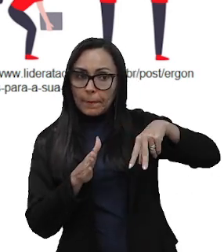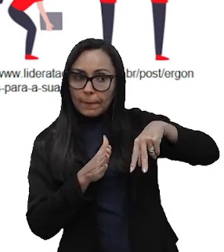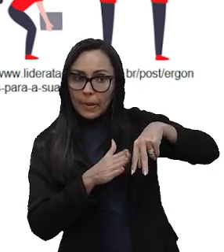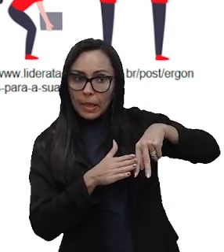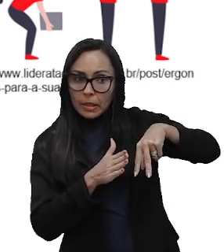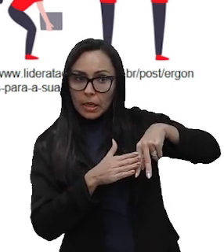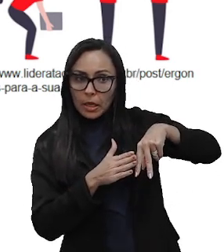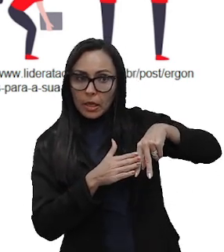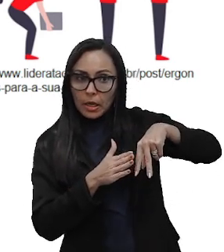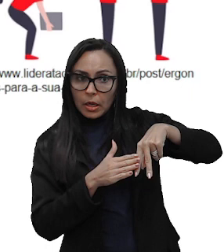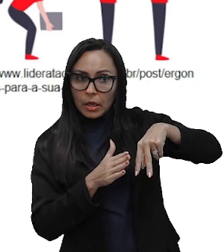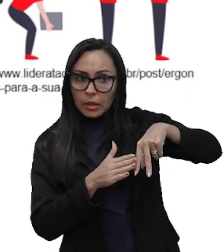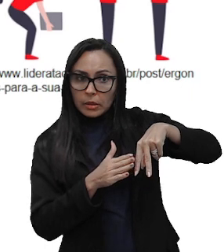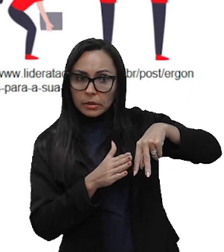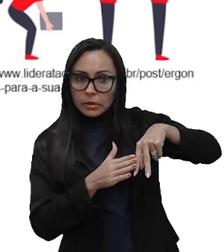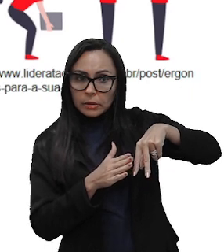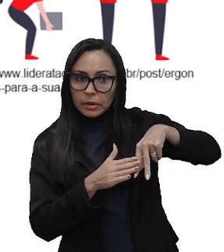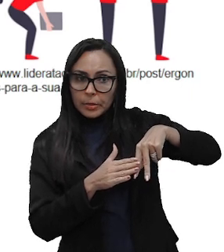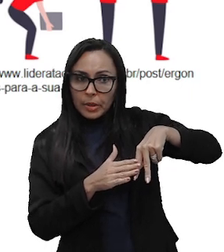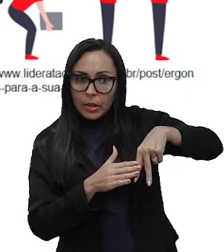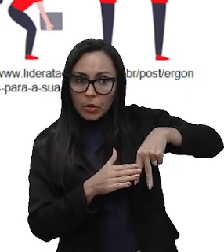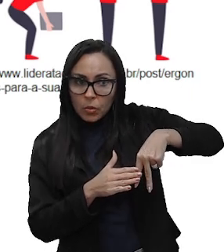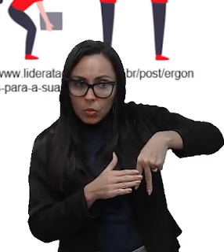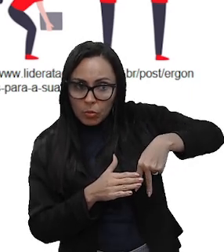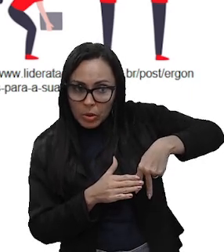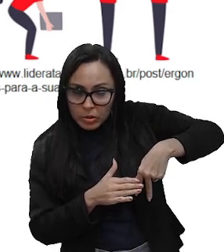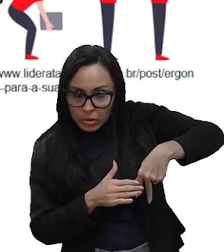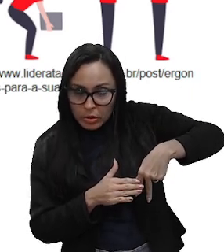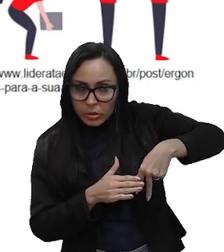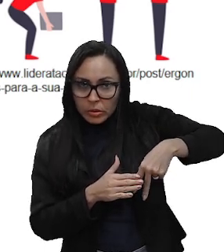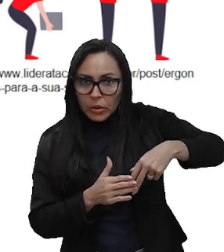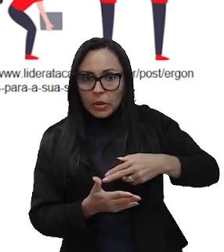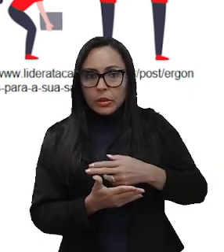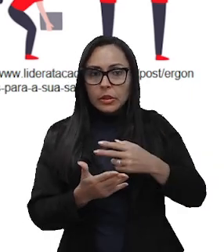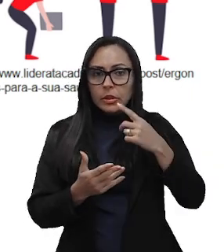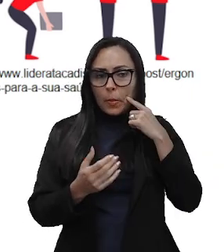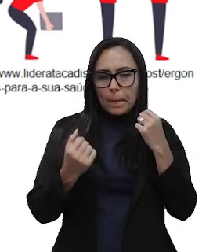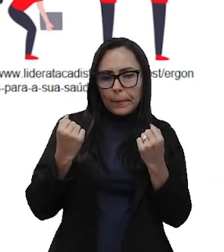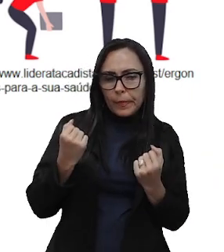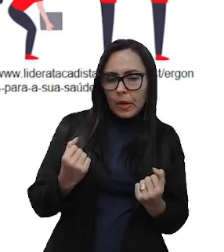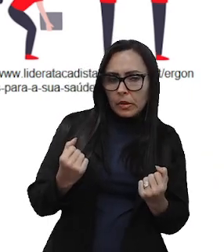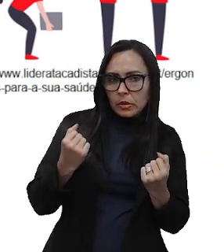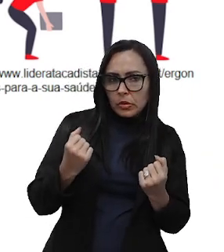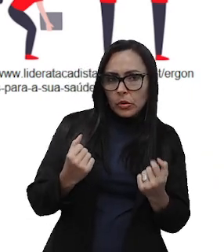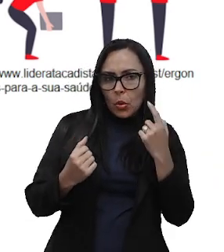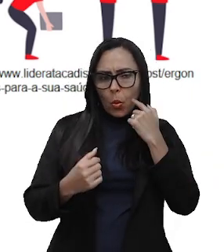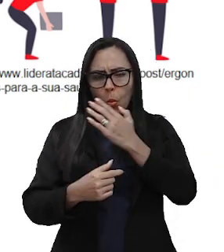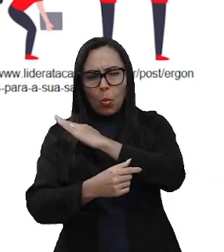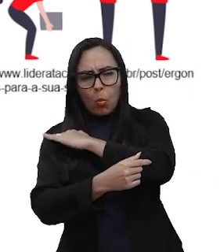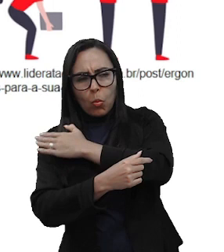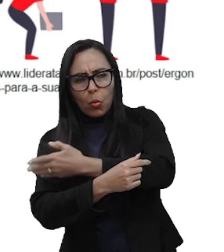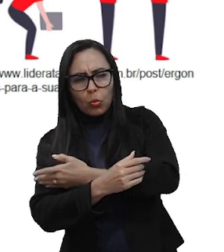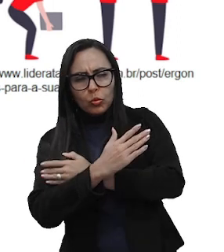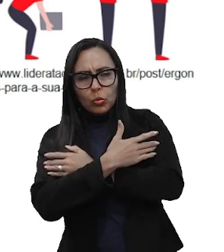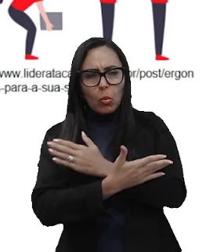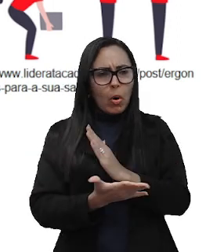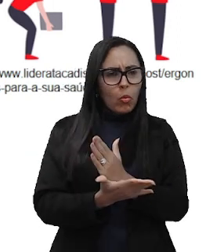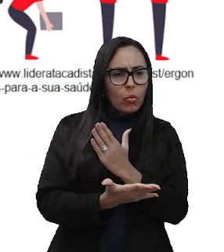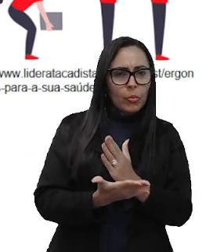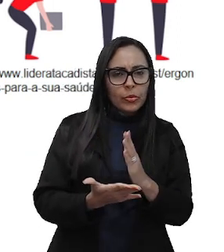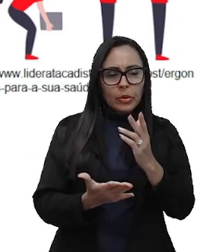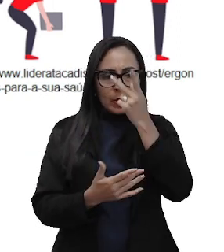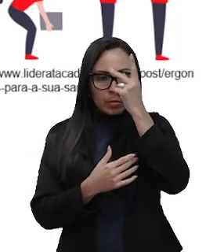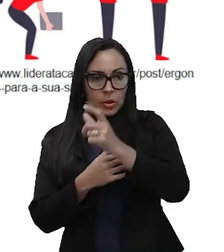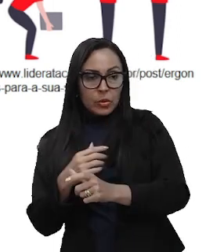posicionamento, ele vai gerar uma sobrecarga em algumas musculaturas daquele trabalhador.